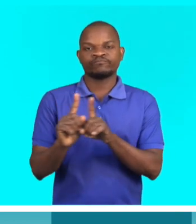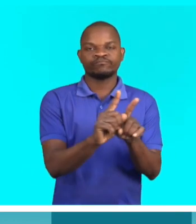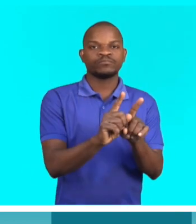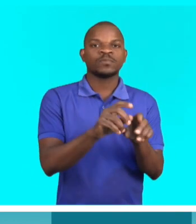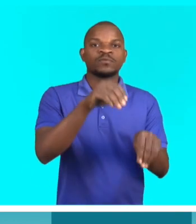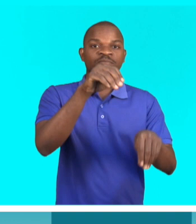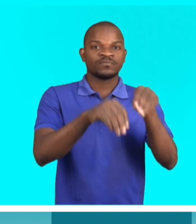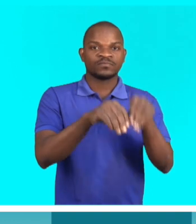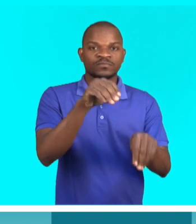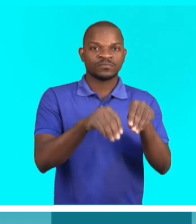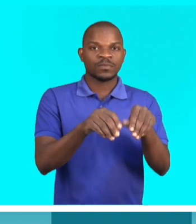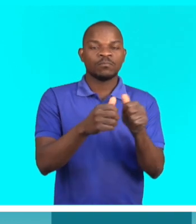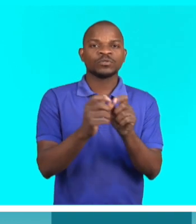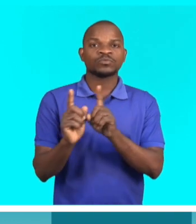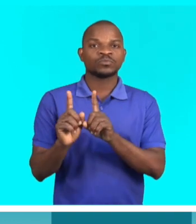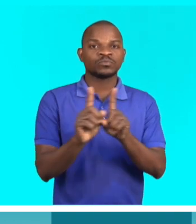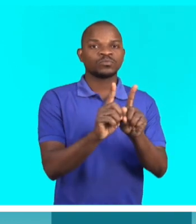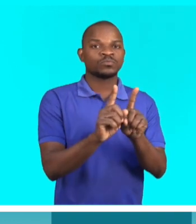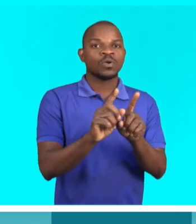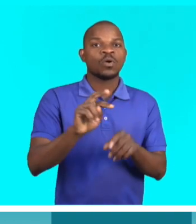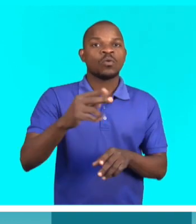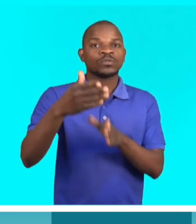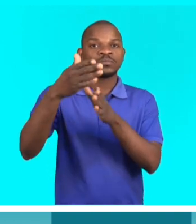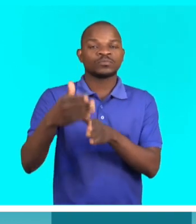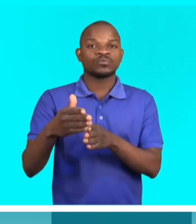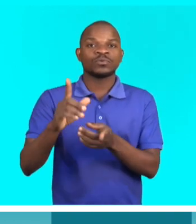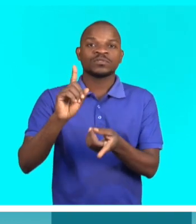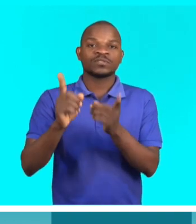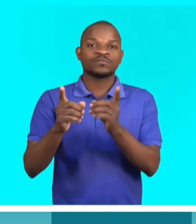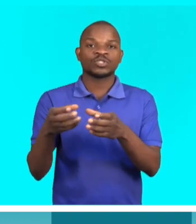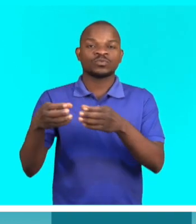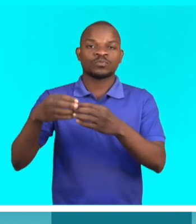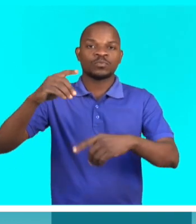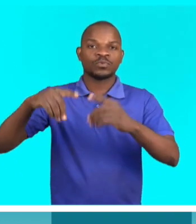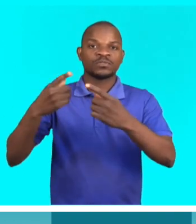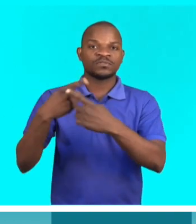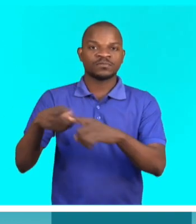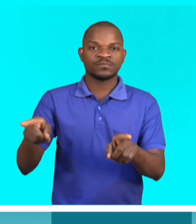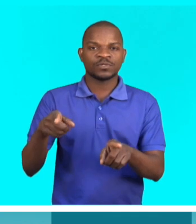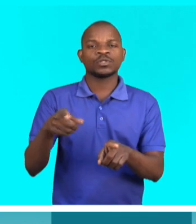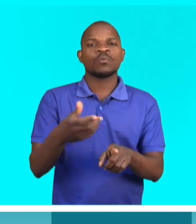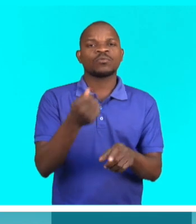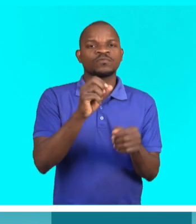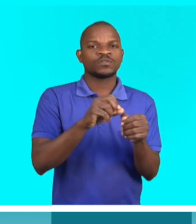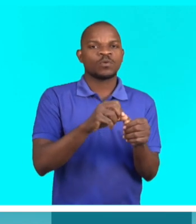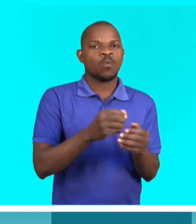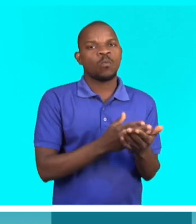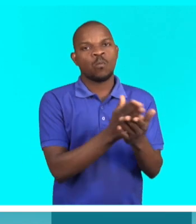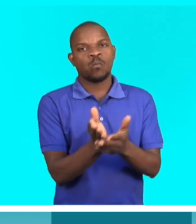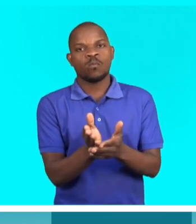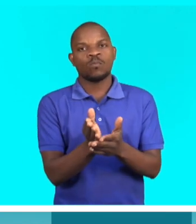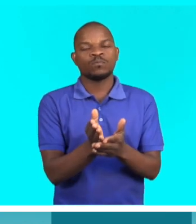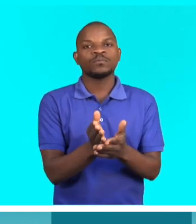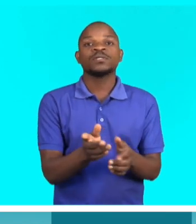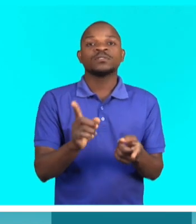acompanhado para votar. E se está acompanhado por alguém que não partilha da mesma opção política, este voto